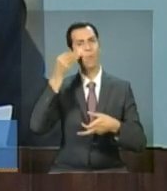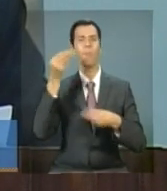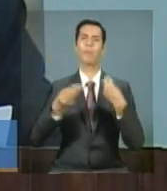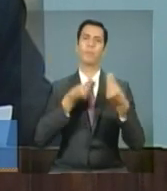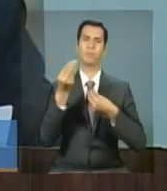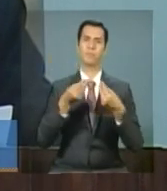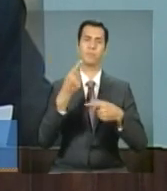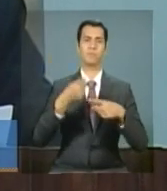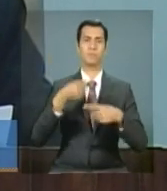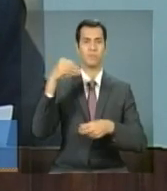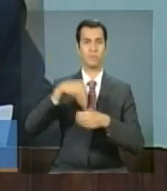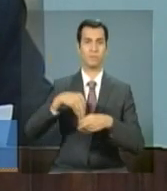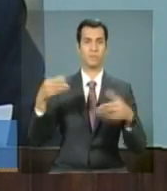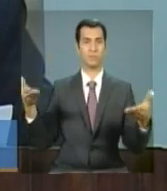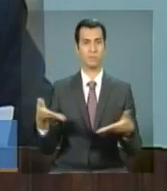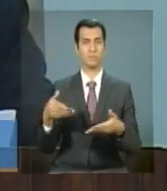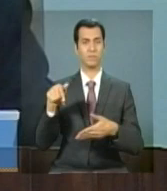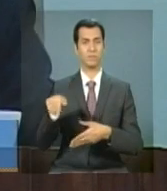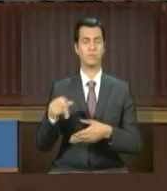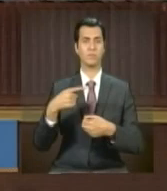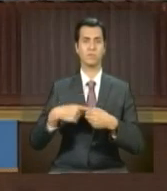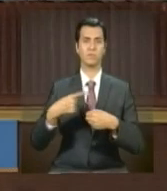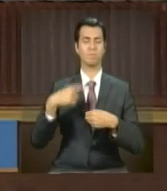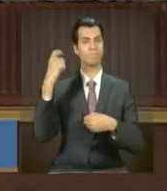menores orçamentos per capita do país.